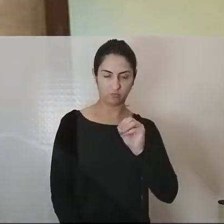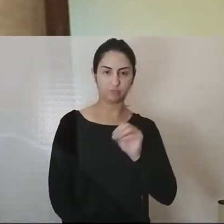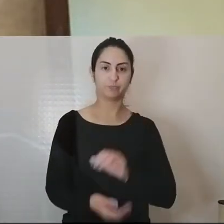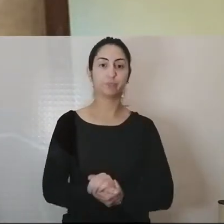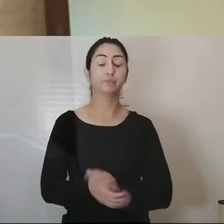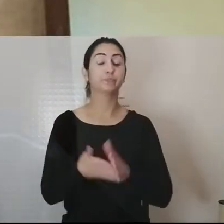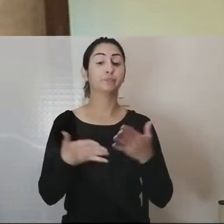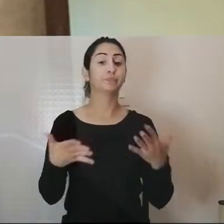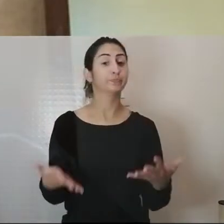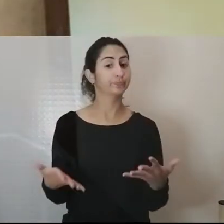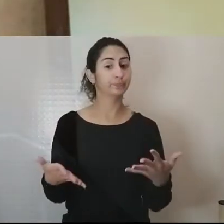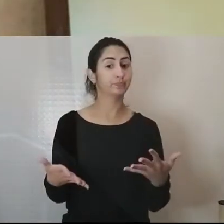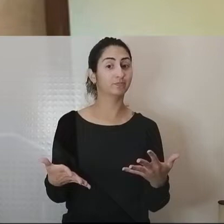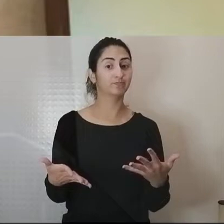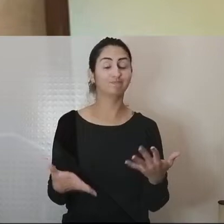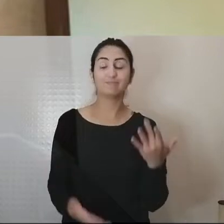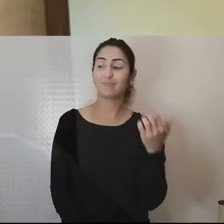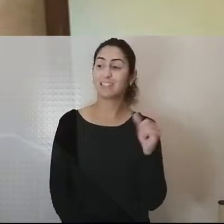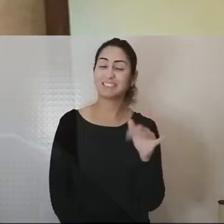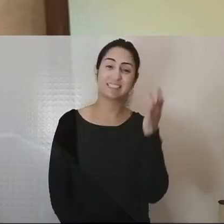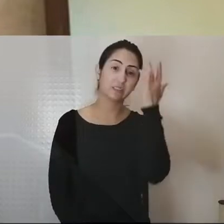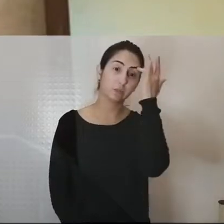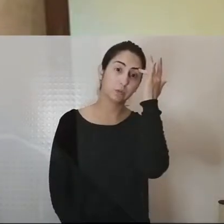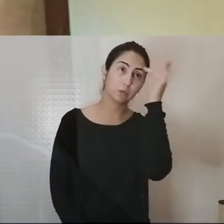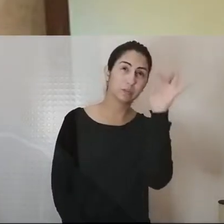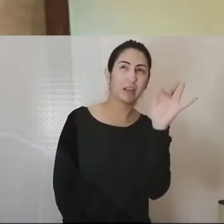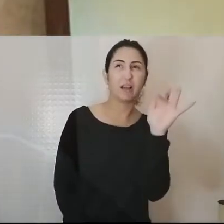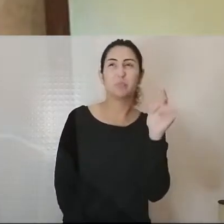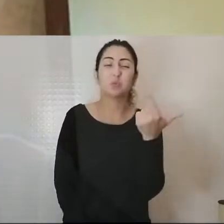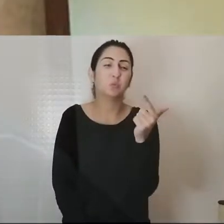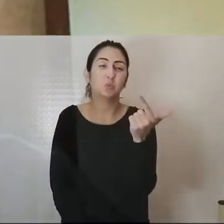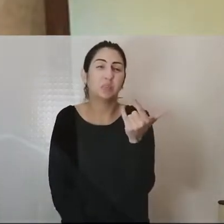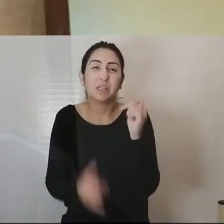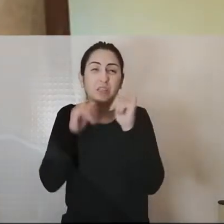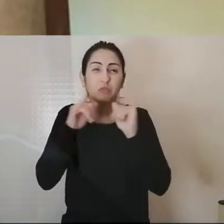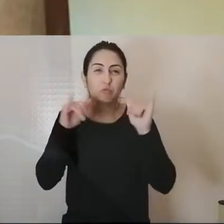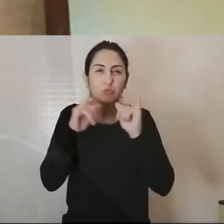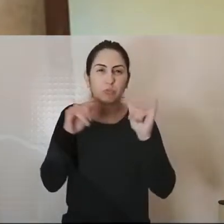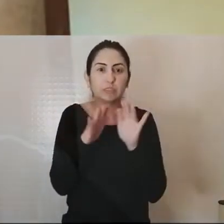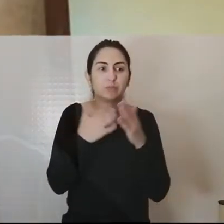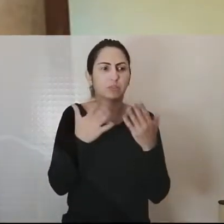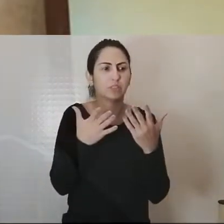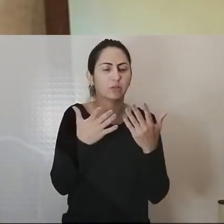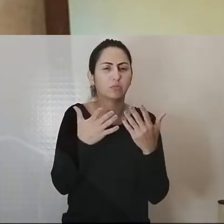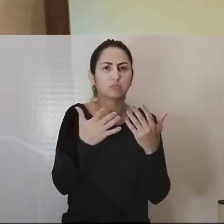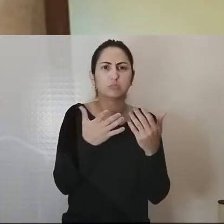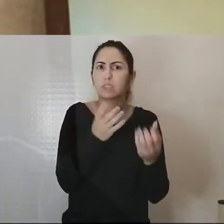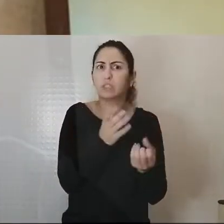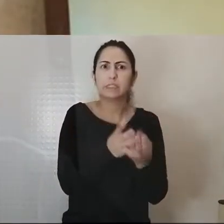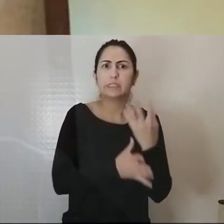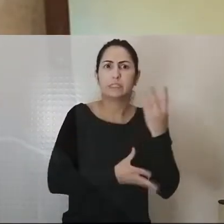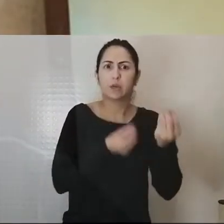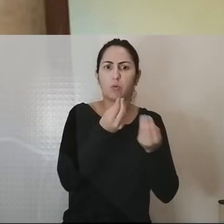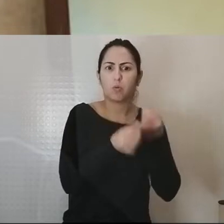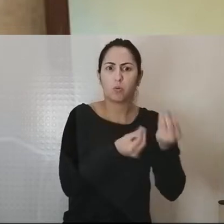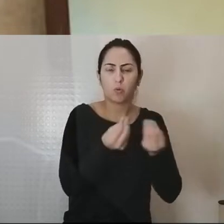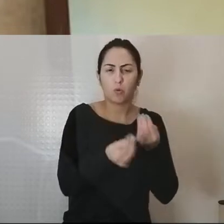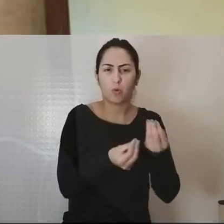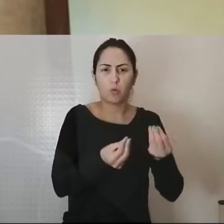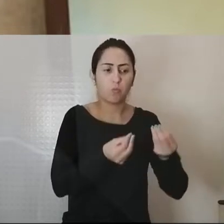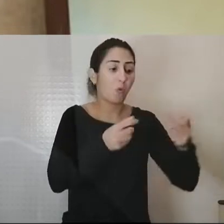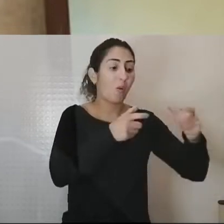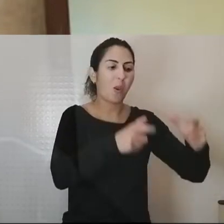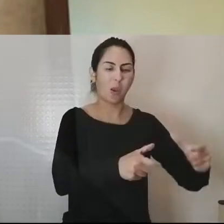incerteza, com pouca ou distorcida informação, cria-se um terreno fértil para a circulação de